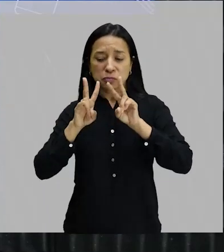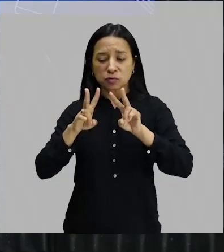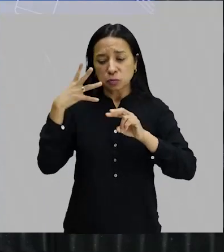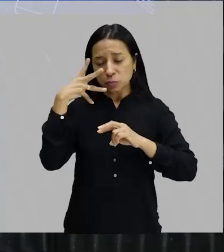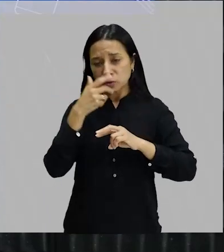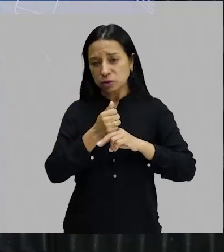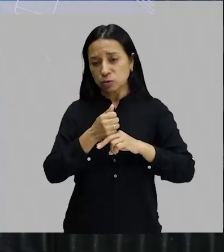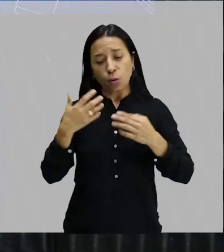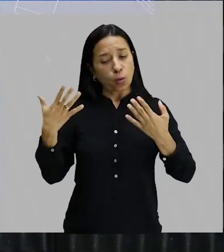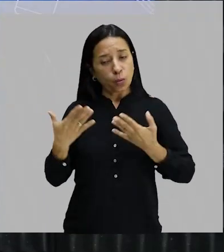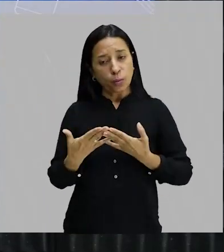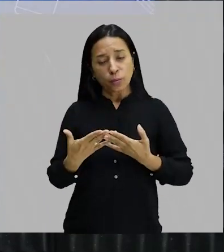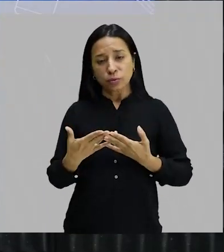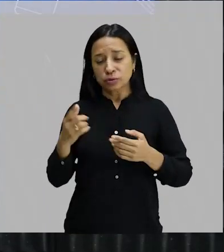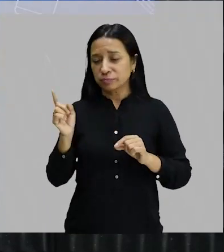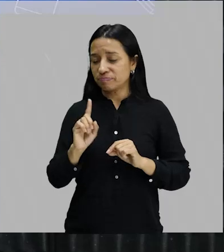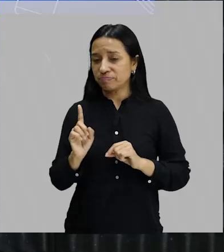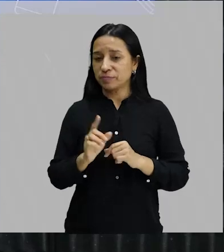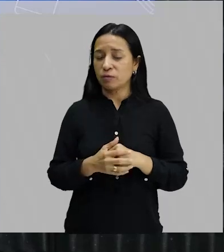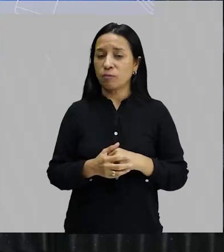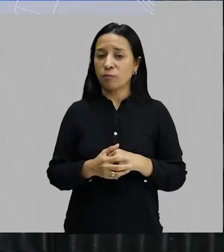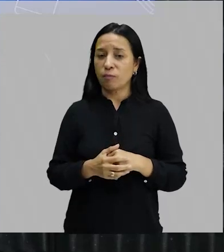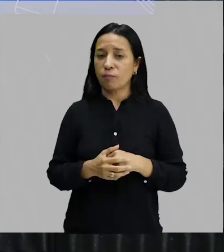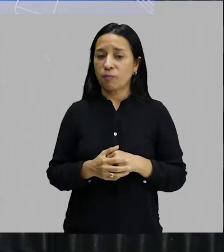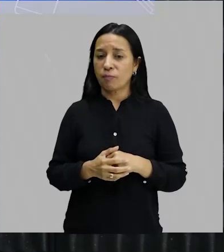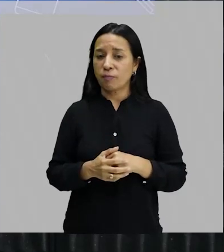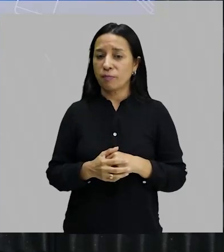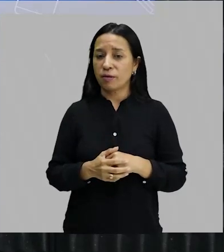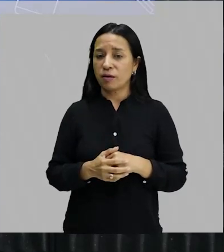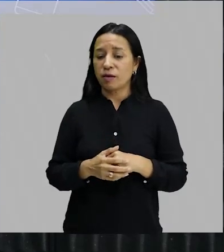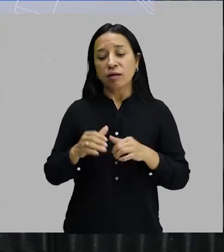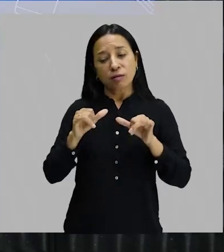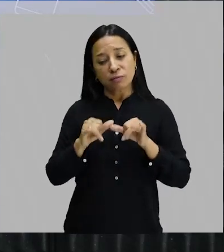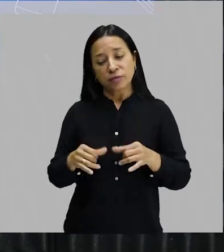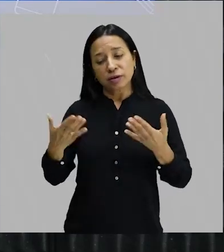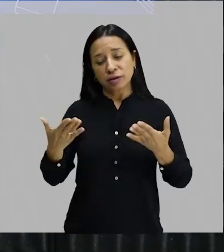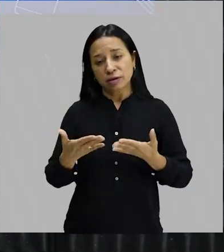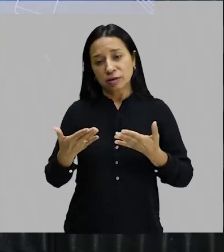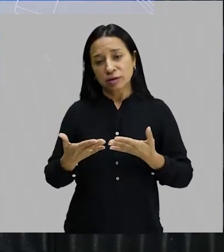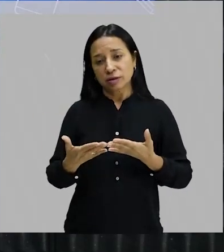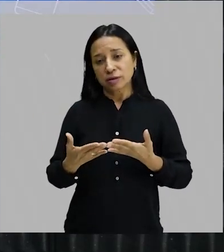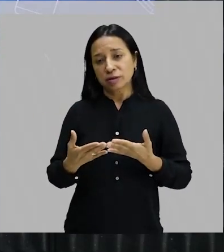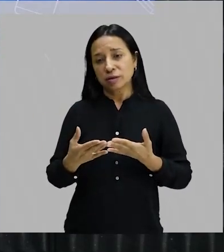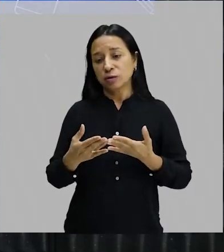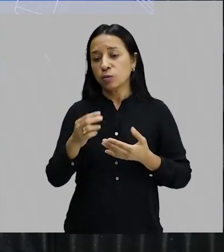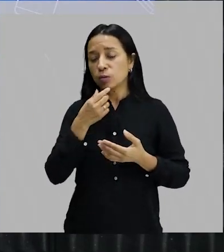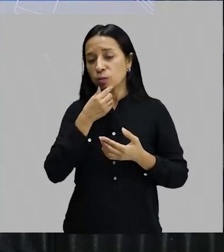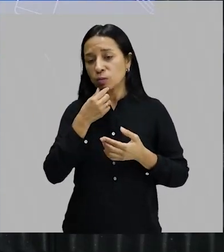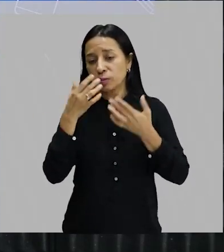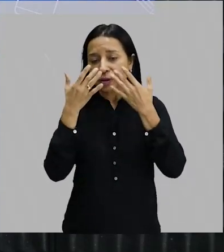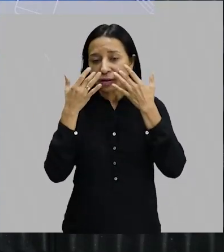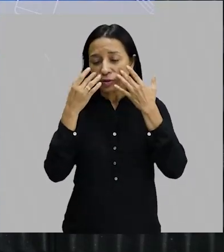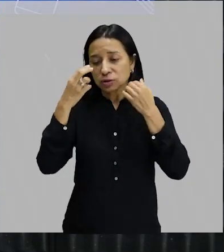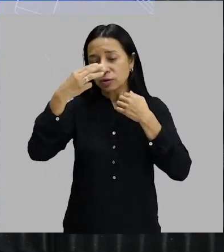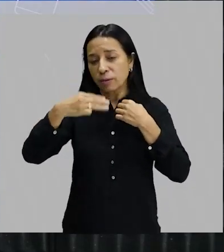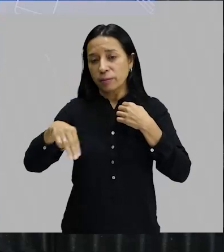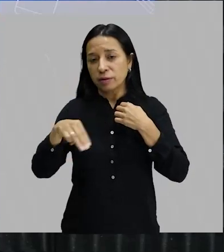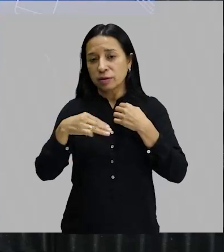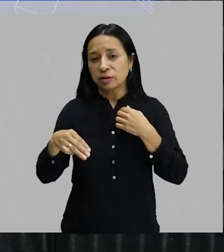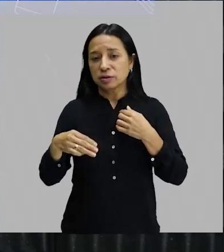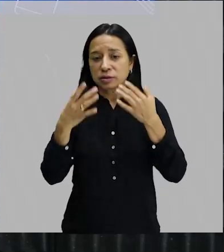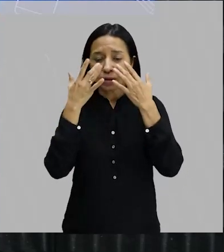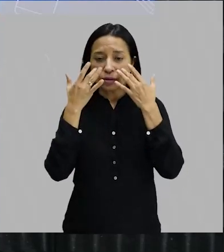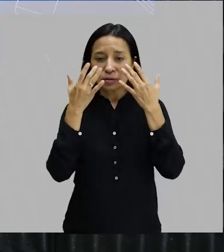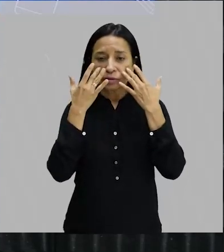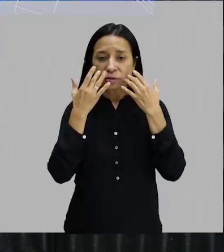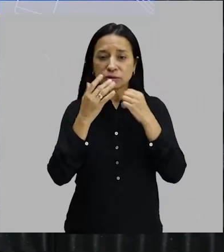poética de criar, e ele fez isso há 100 anos atrás. Eu vou ficar por aqui com vocês, com o Celso Antônio Vieira, que é maranhense, que